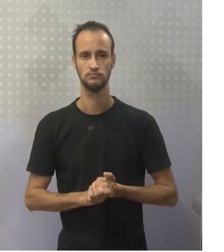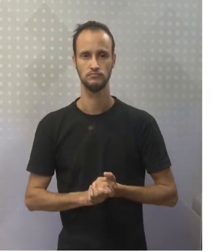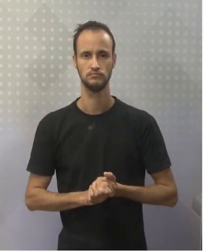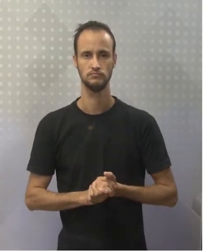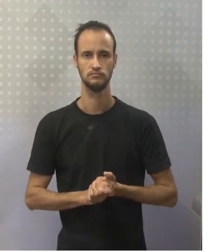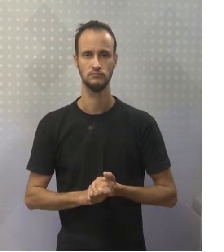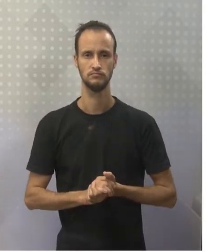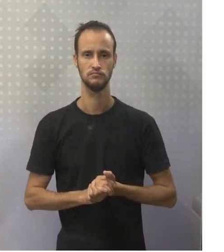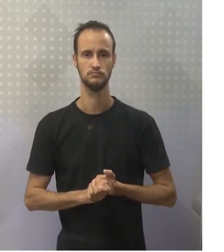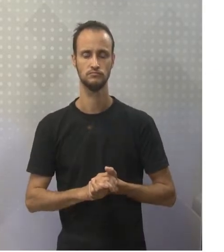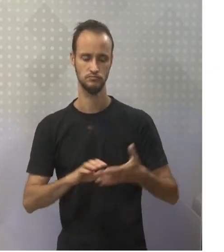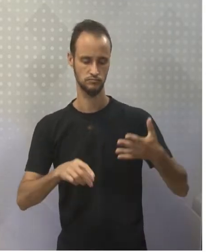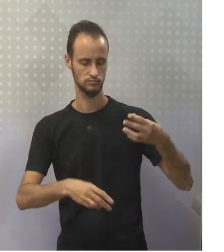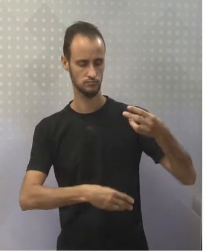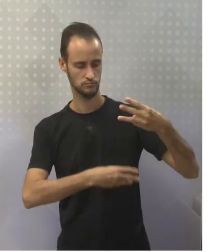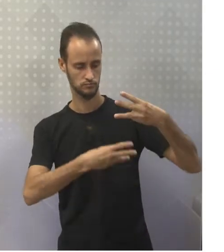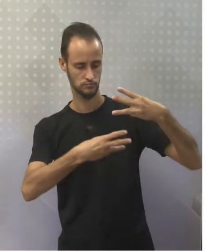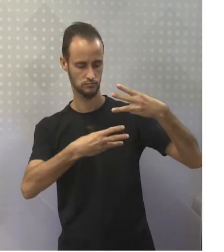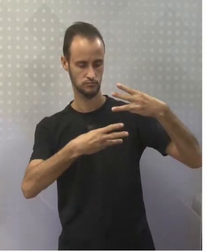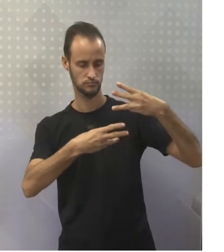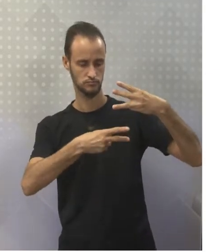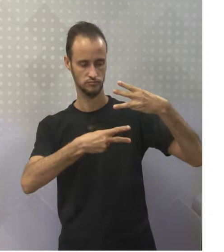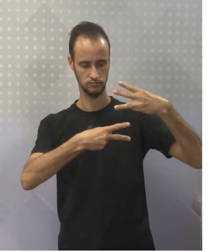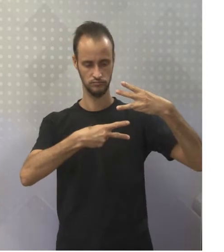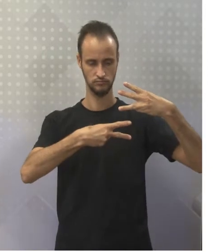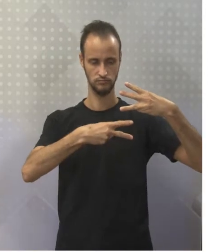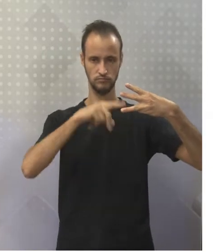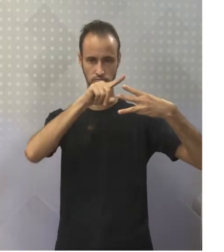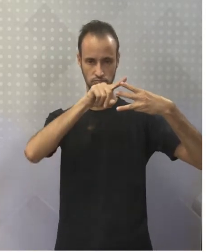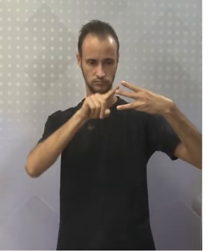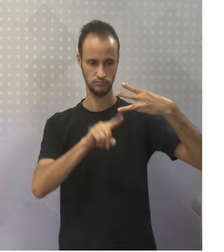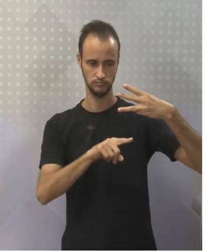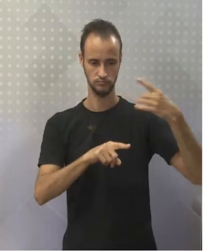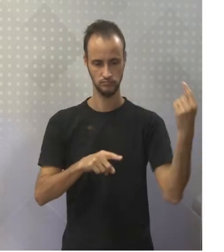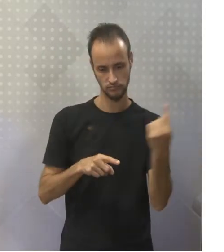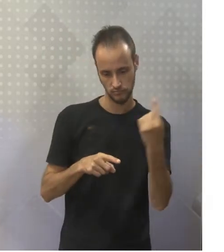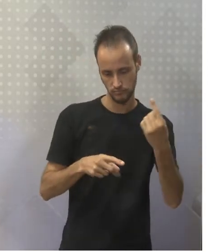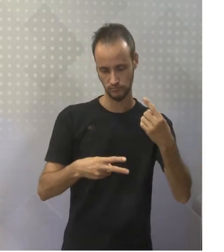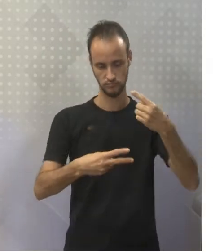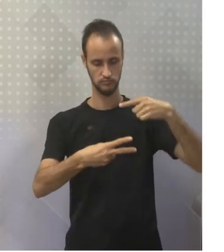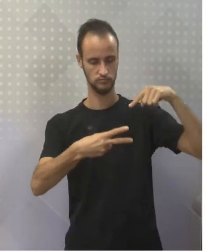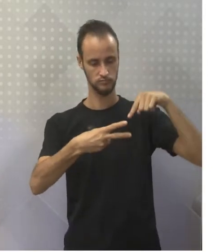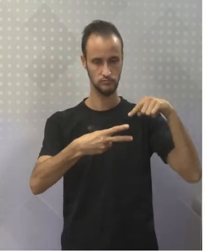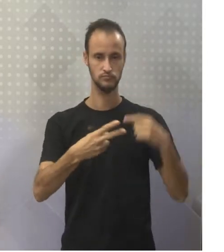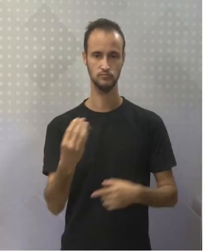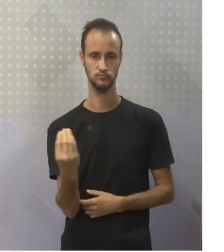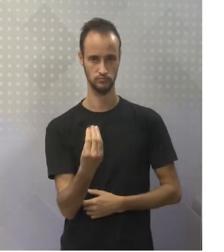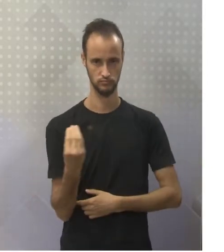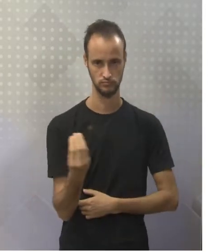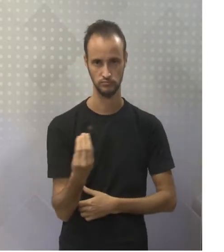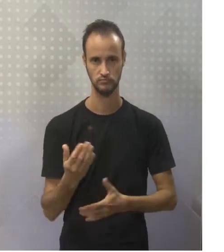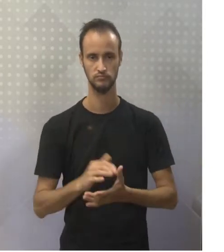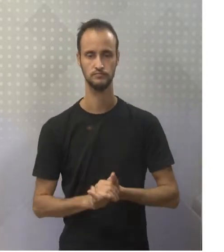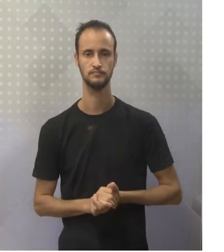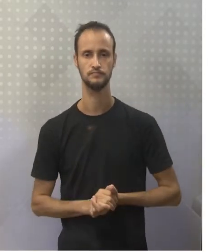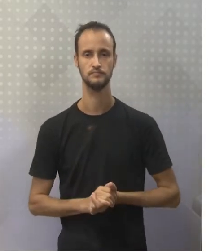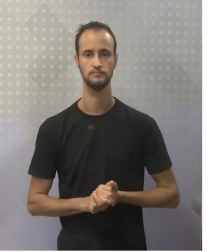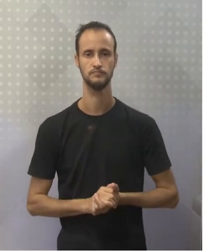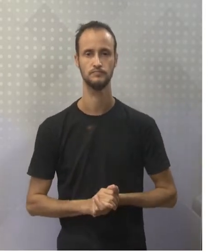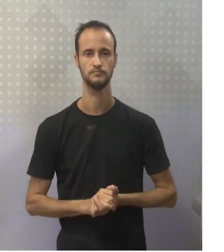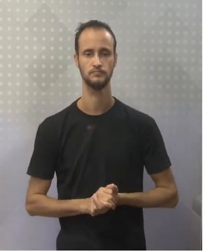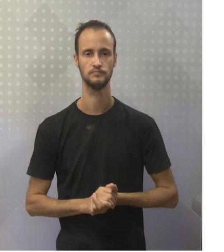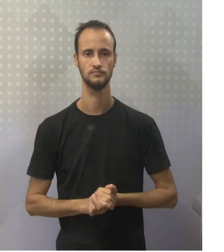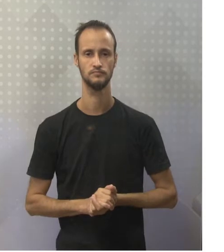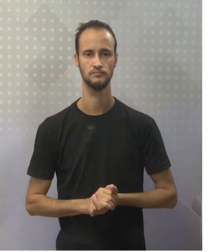cinco pessoas do verbo, né? Duas do singular e três do plural. Quem são other people? Who are other